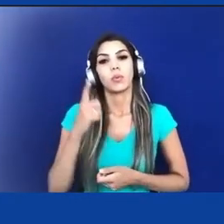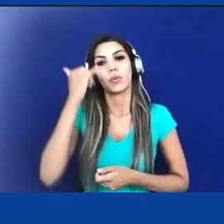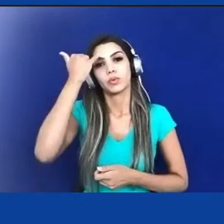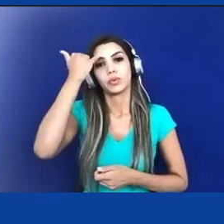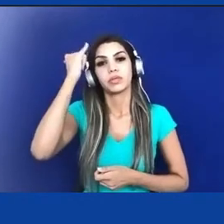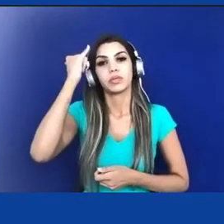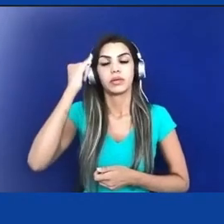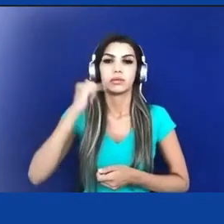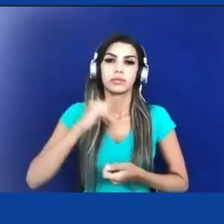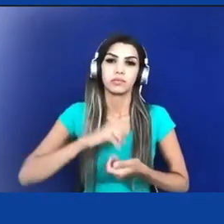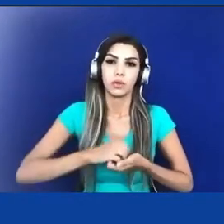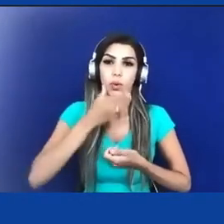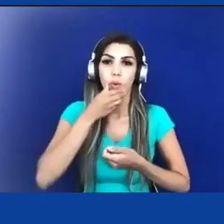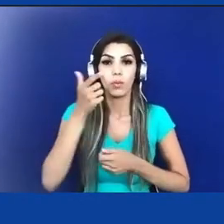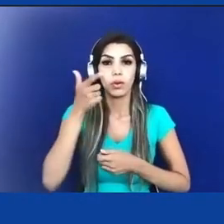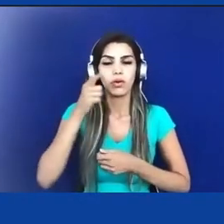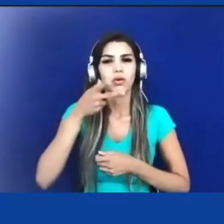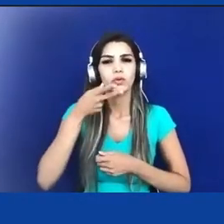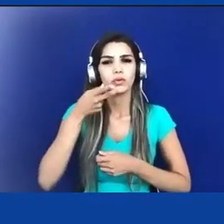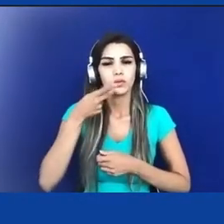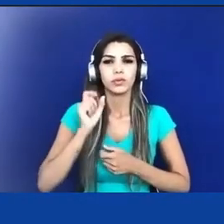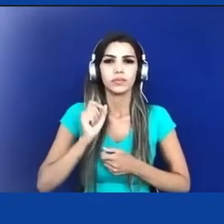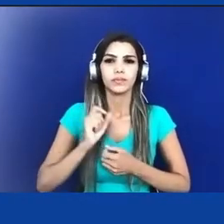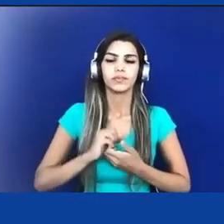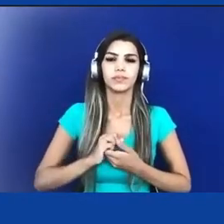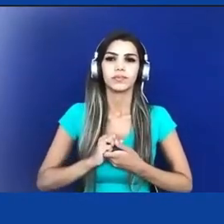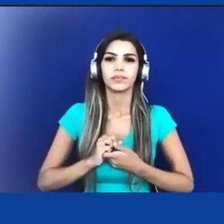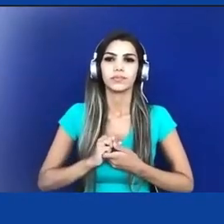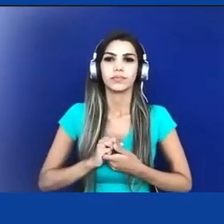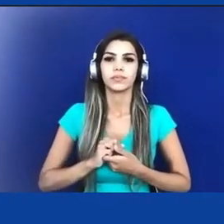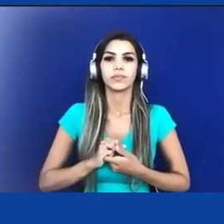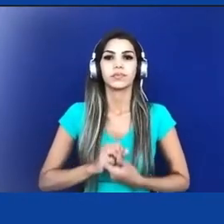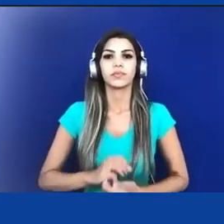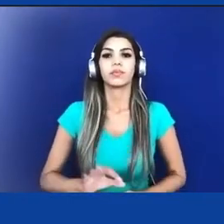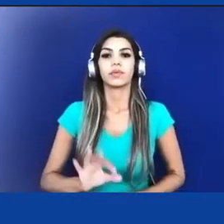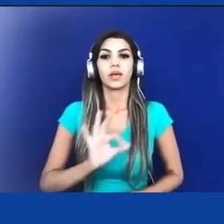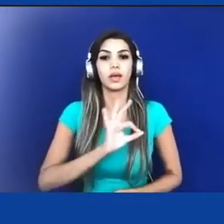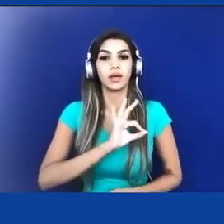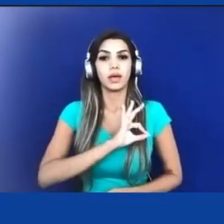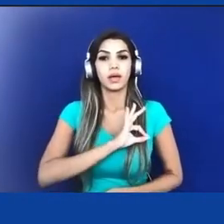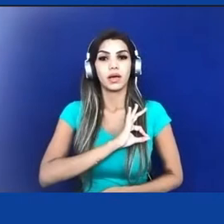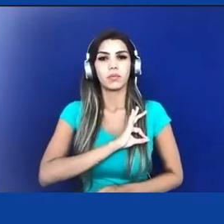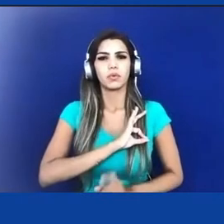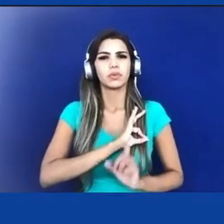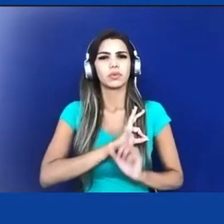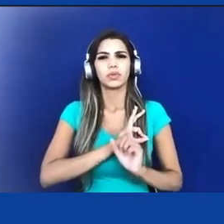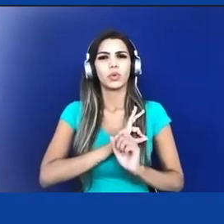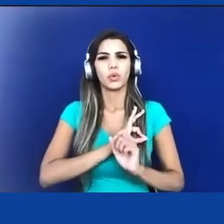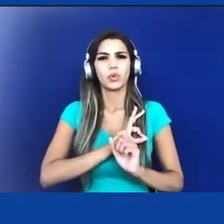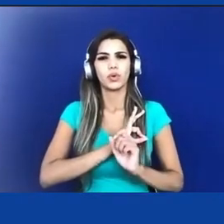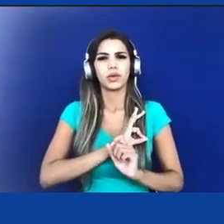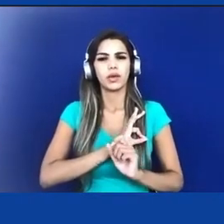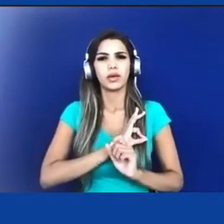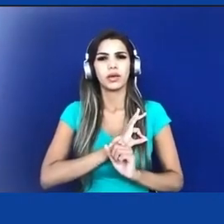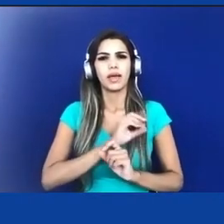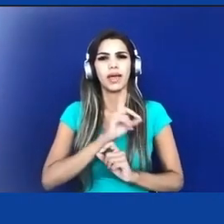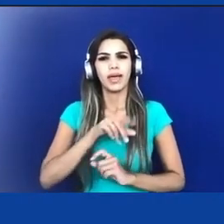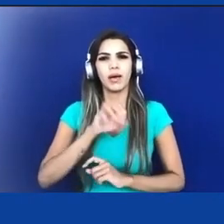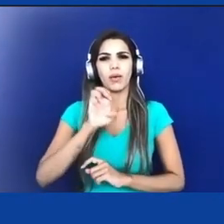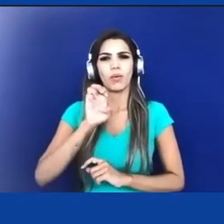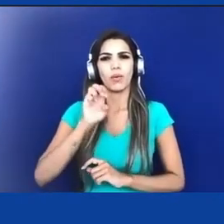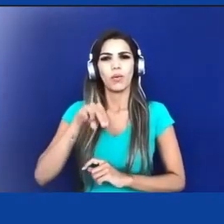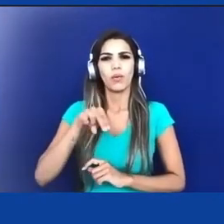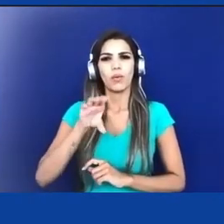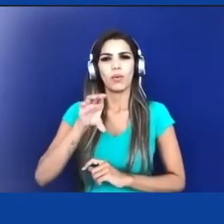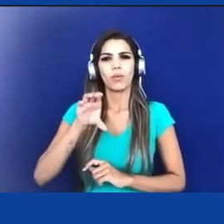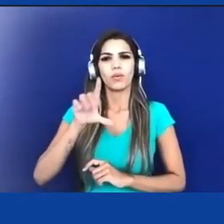que a polícia representa um enclave sociológico, que